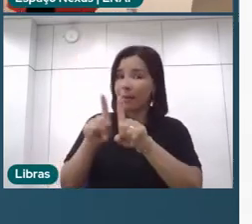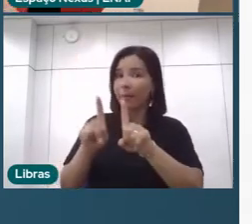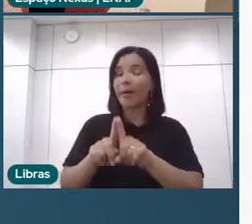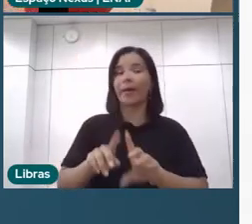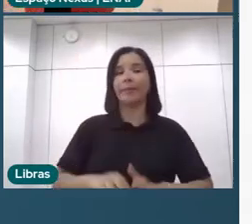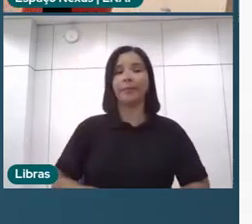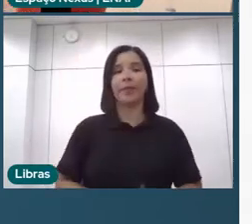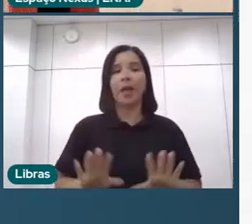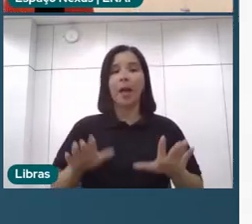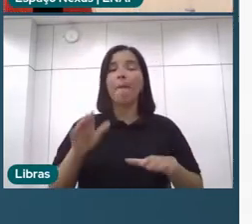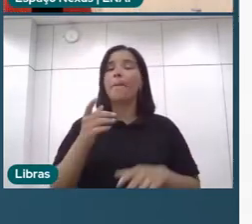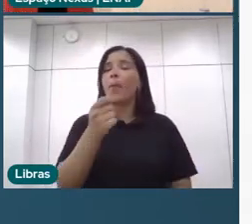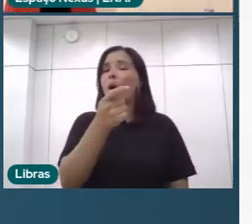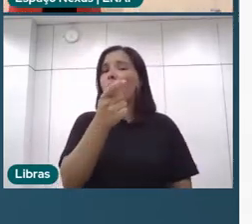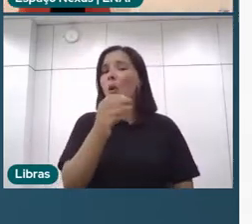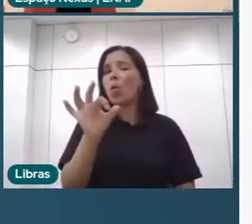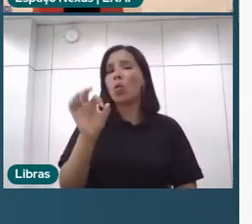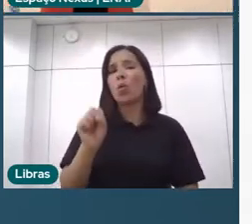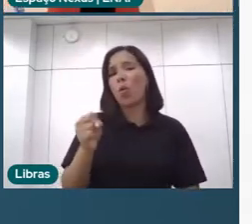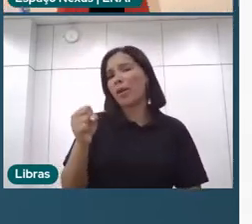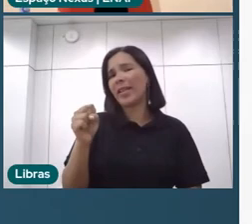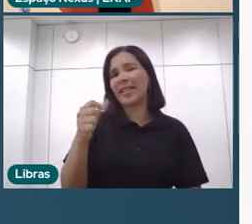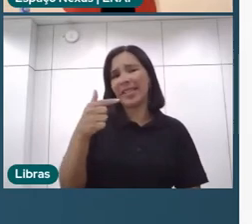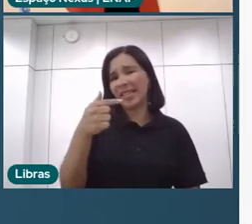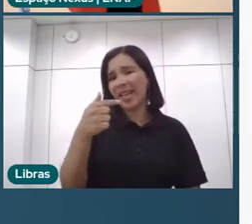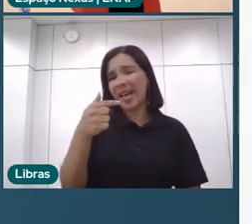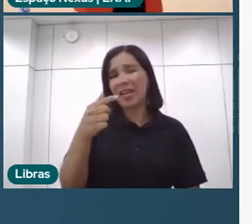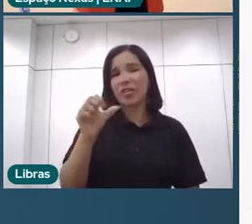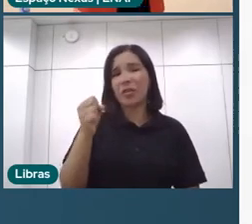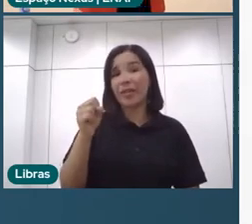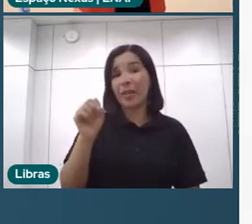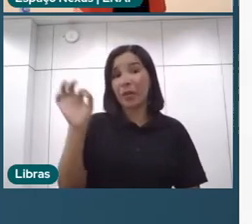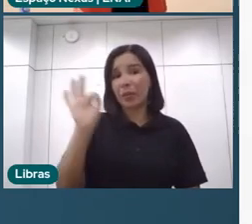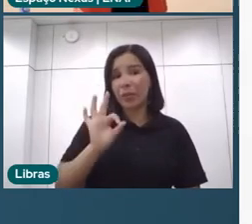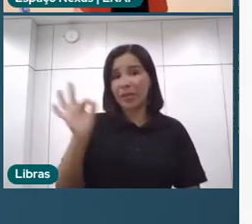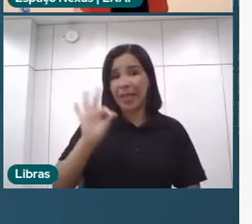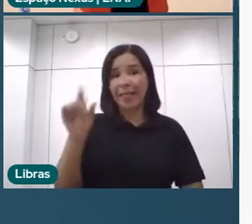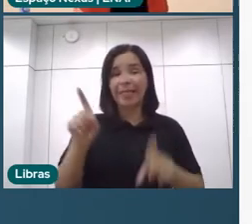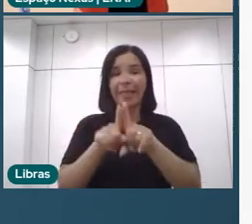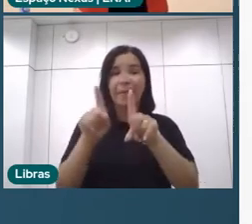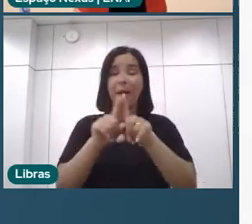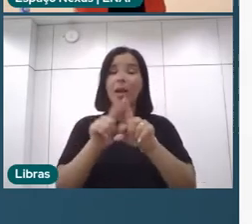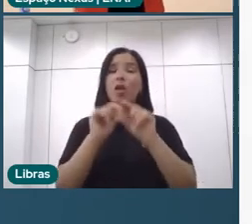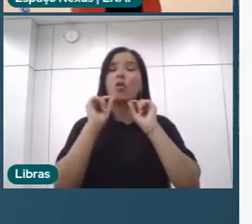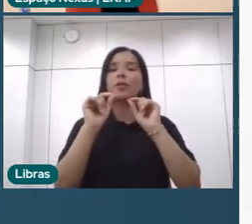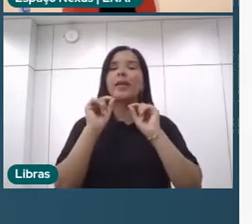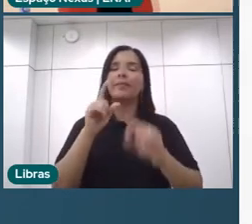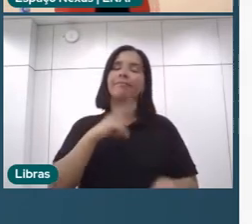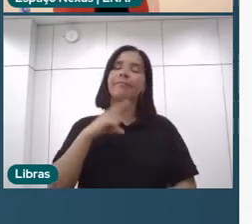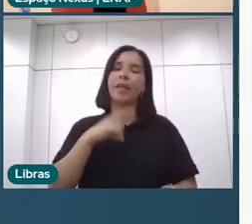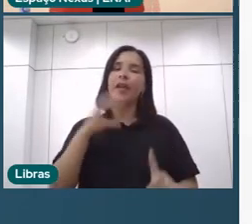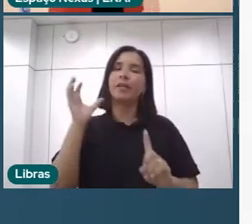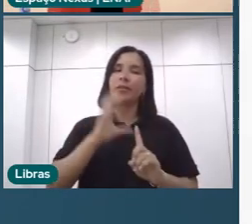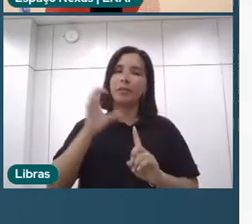muito pouco também, né? De 87, 89, mas também se reflete aí na média de liderança.